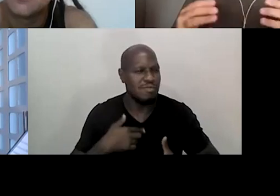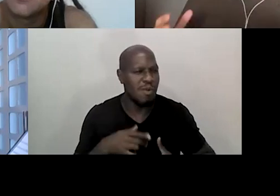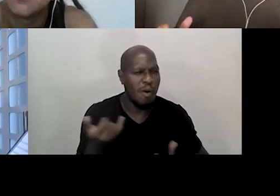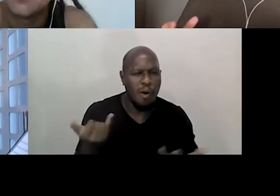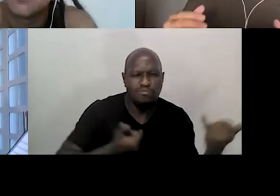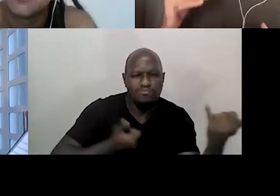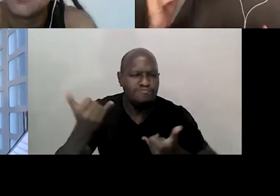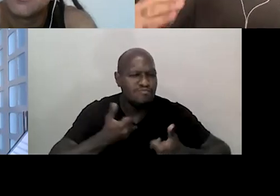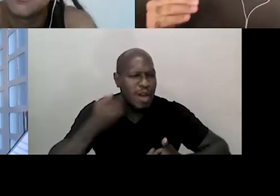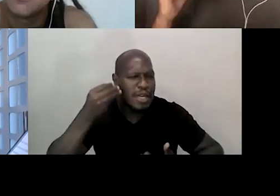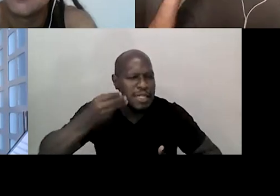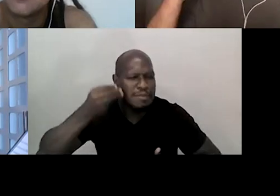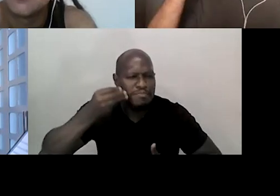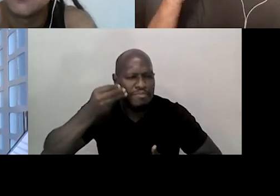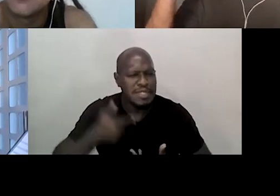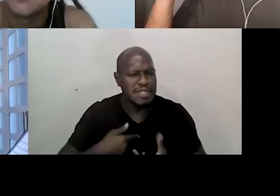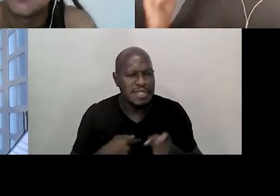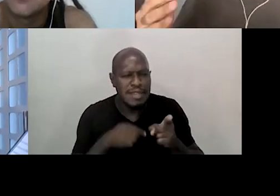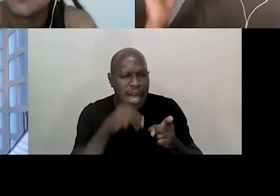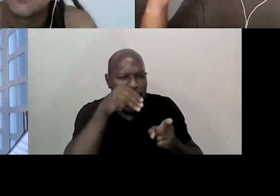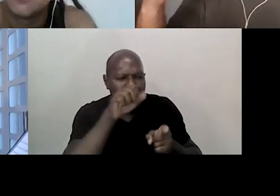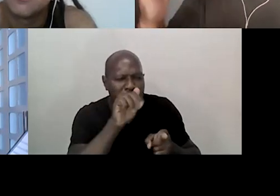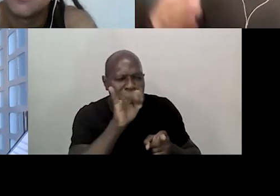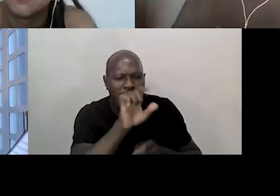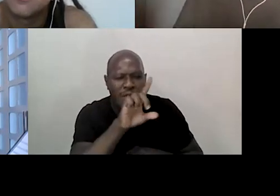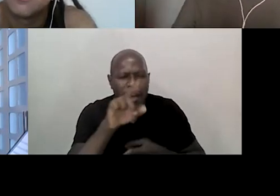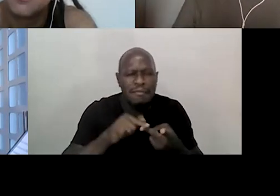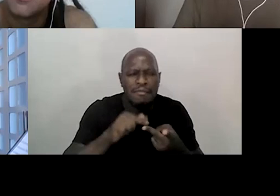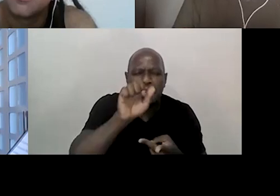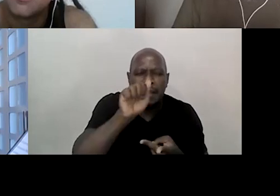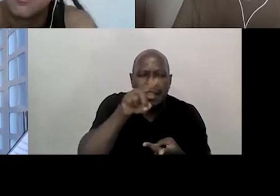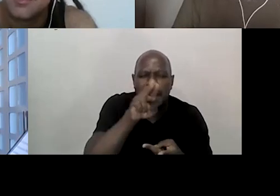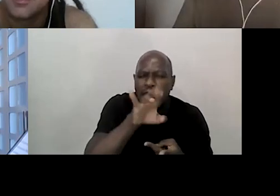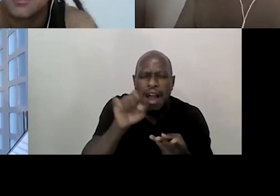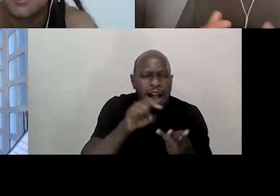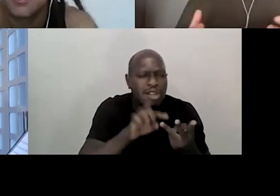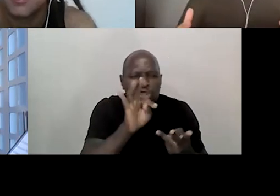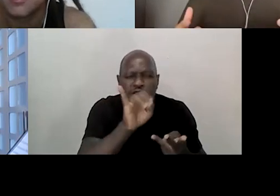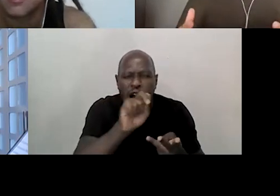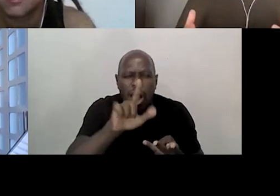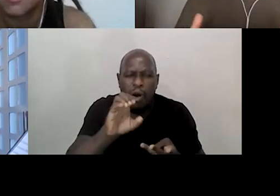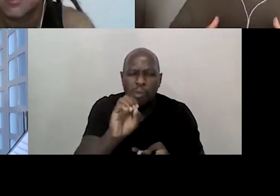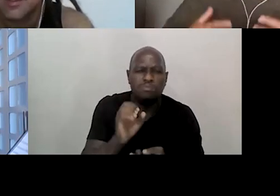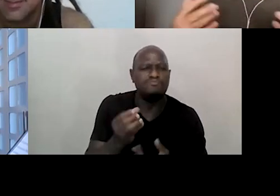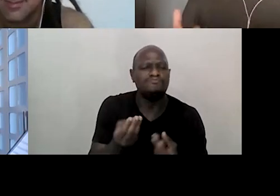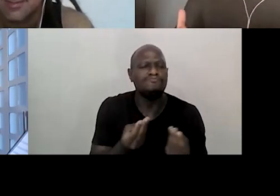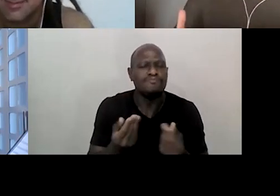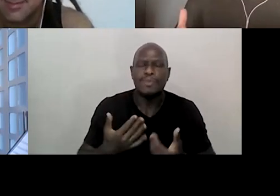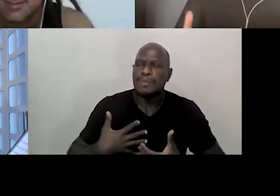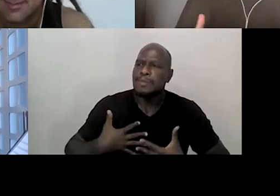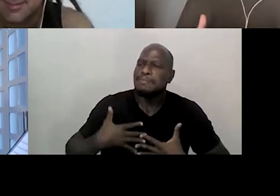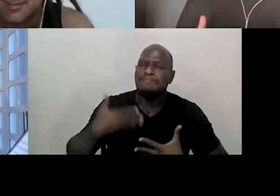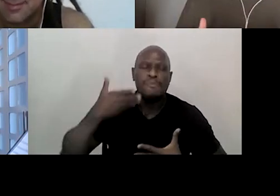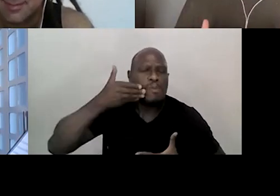aqui de Mafalda, de Andréa, de Tiago me alimentam